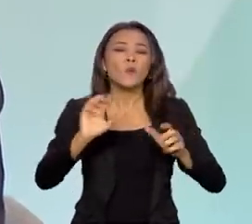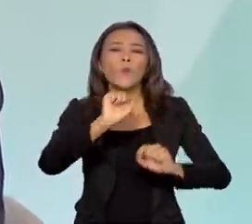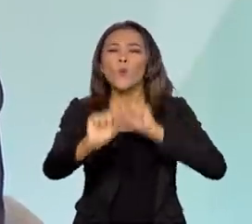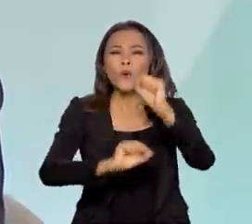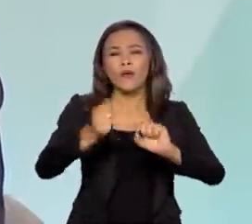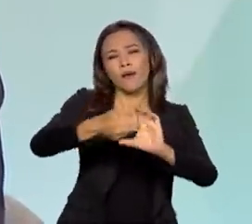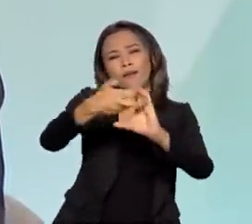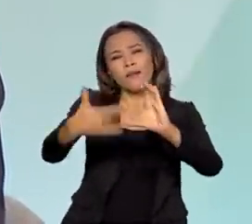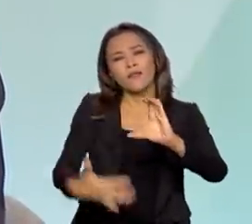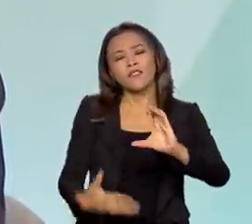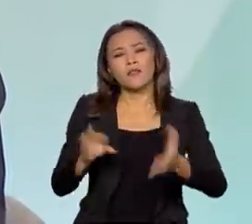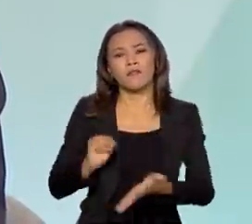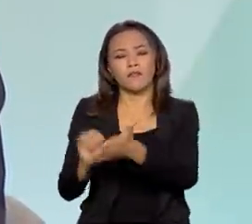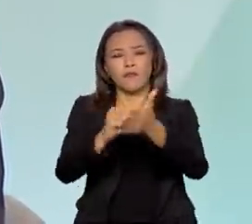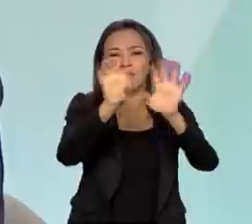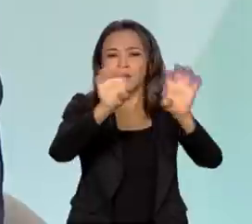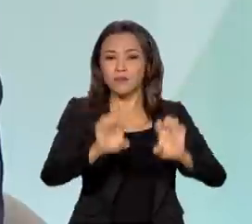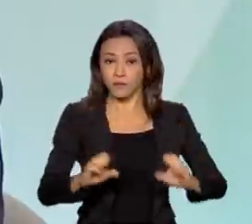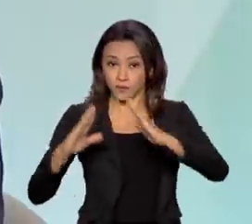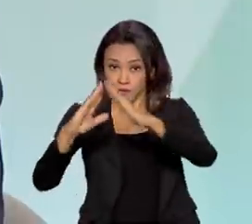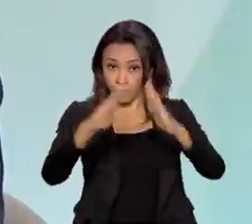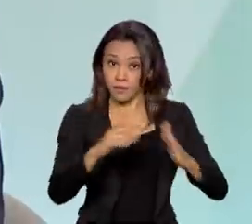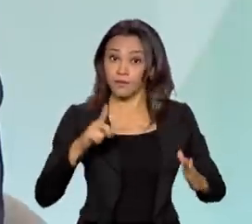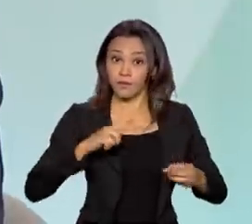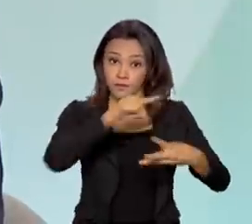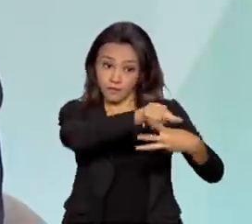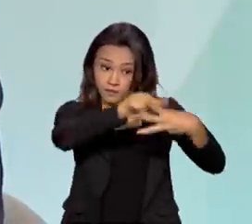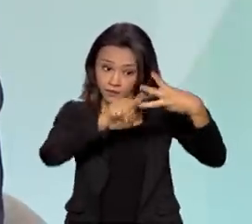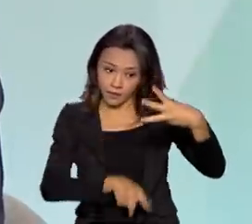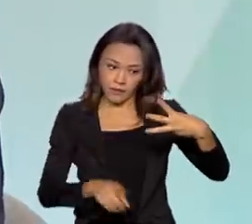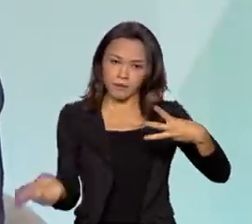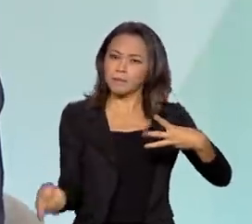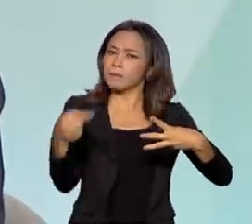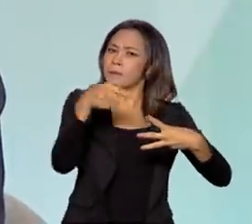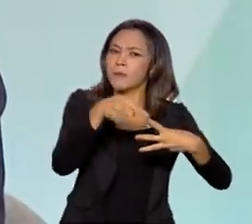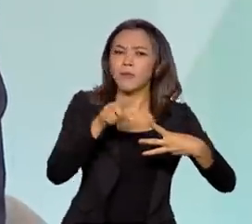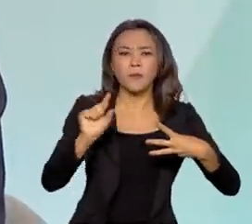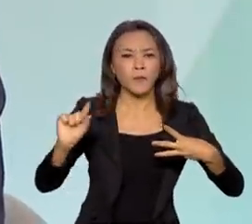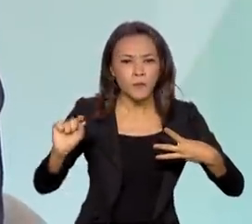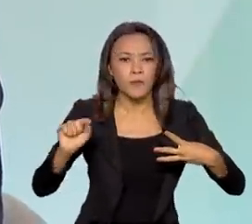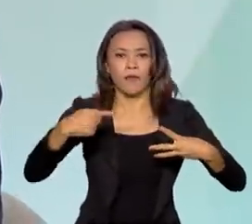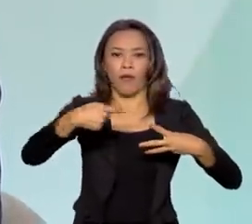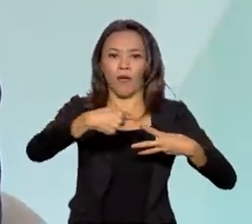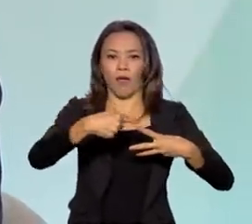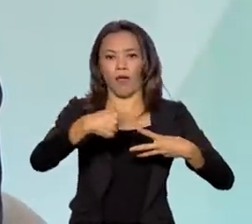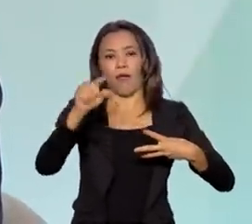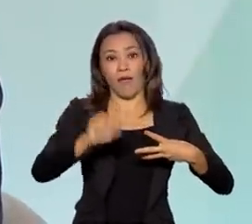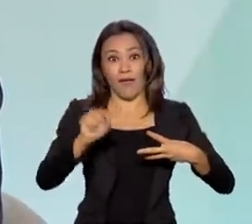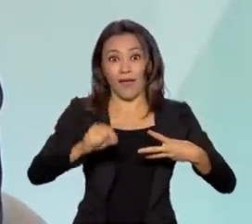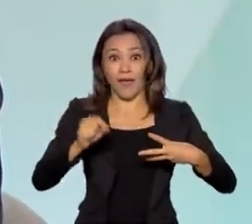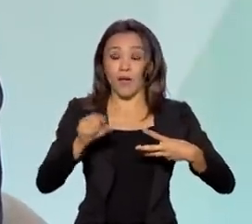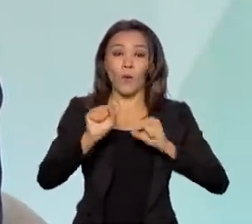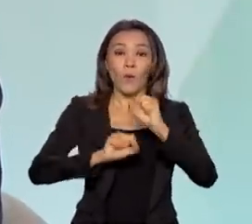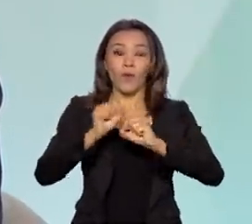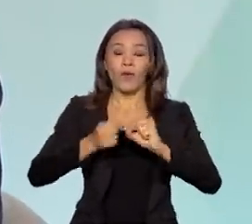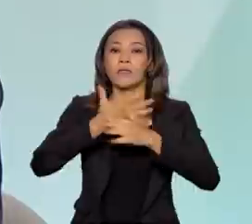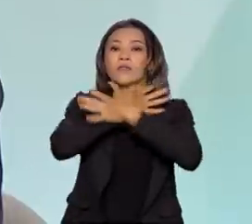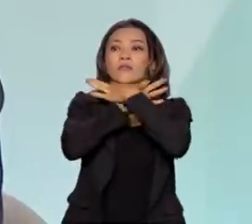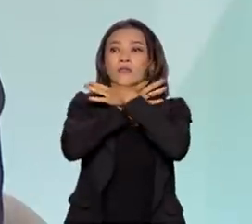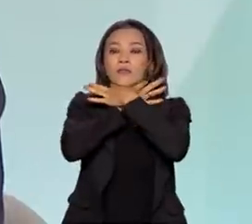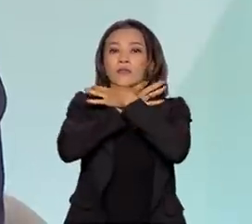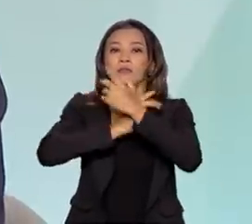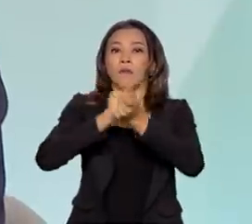caracterizado por três componentes principais. O primeiro componente, chamado de ônus excessivo com aluguel.